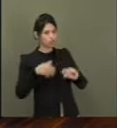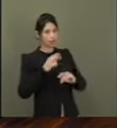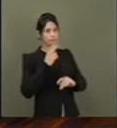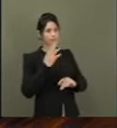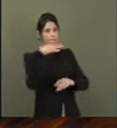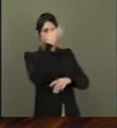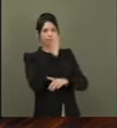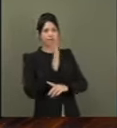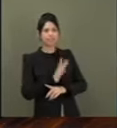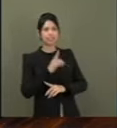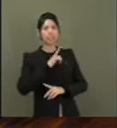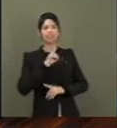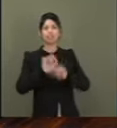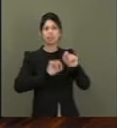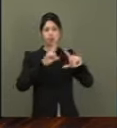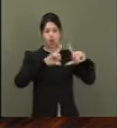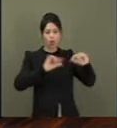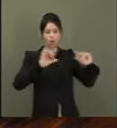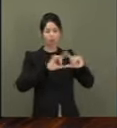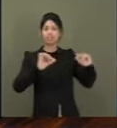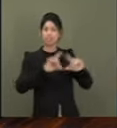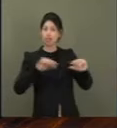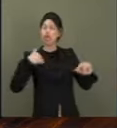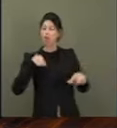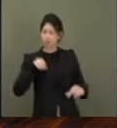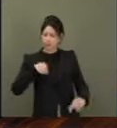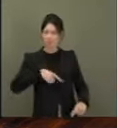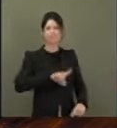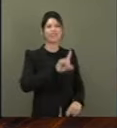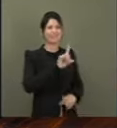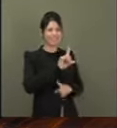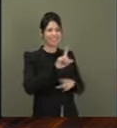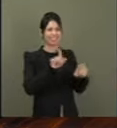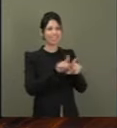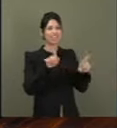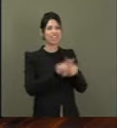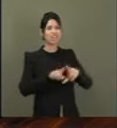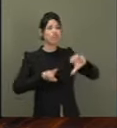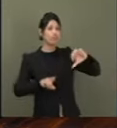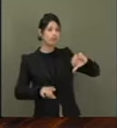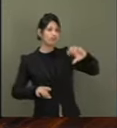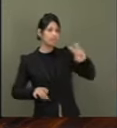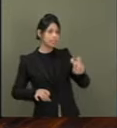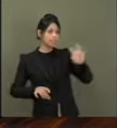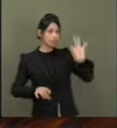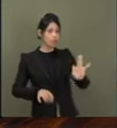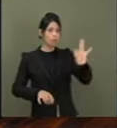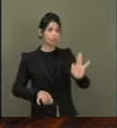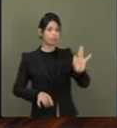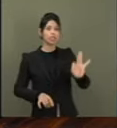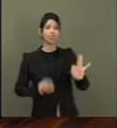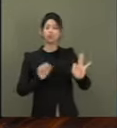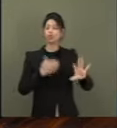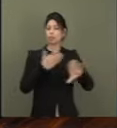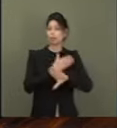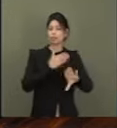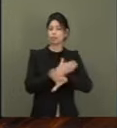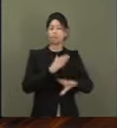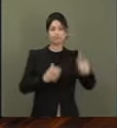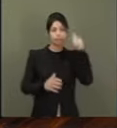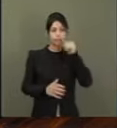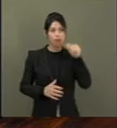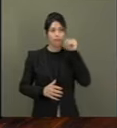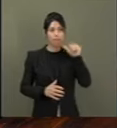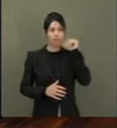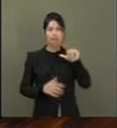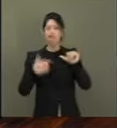positiva. Eu estava lá. 95% eram mulheres. Eu estava lá